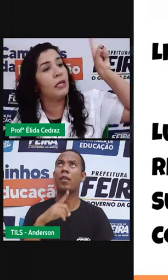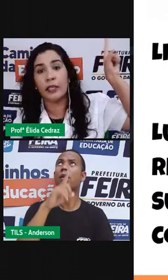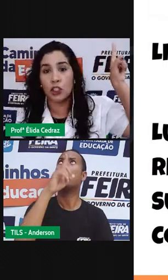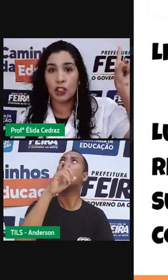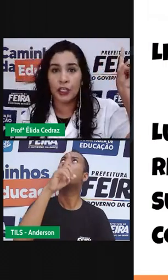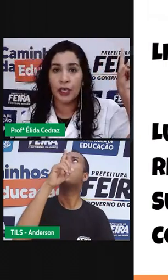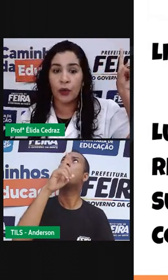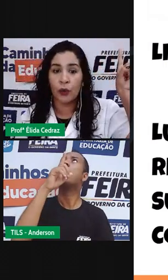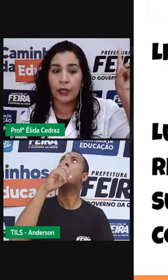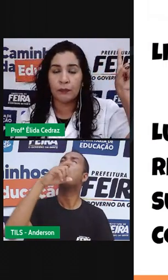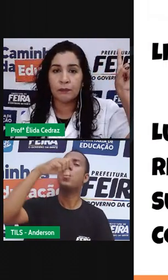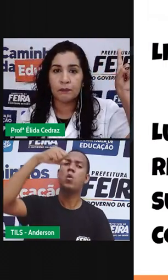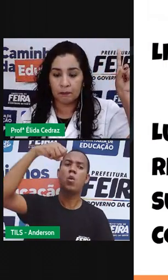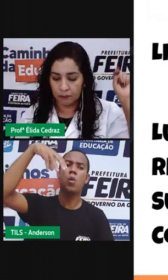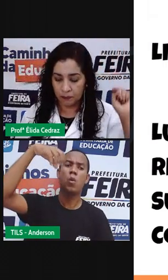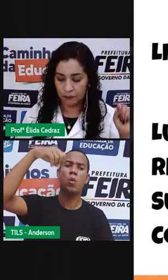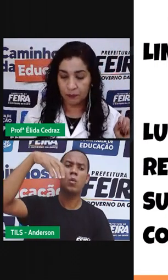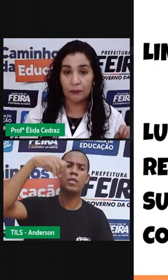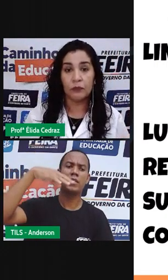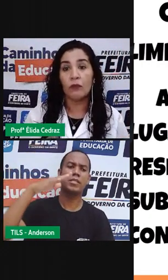que está iluminando a gente aqui agora.